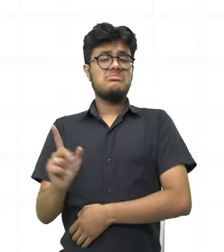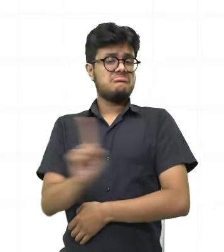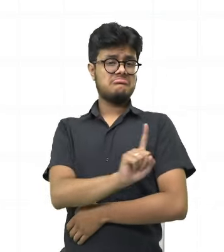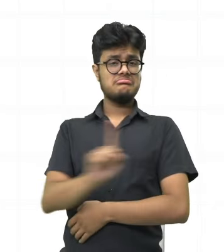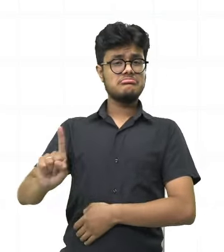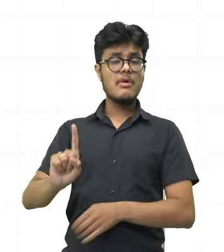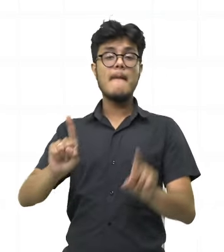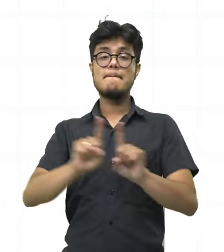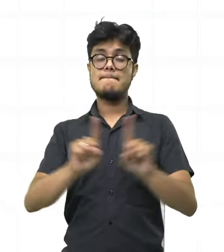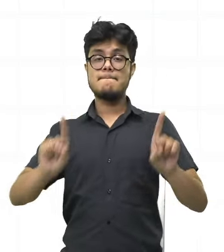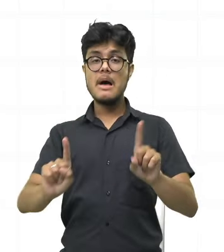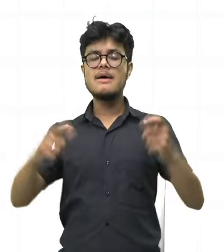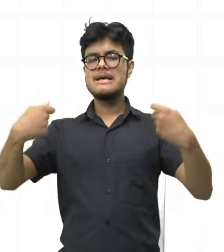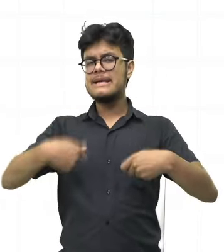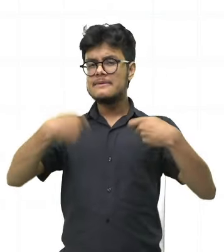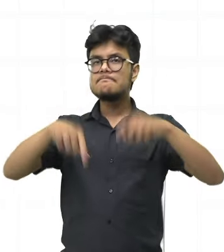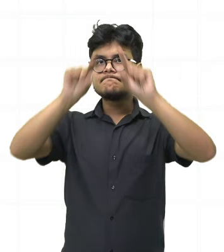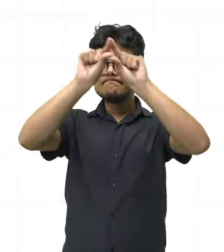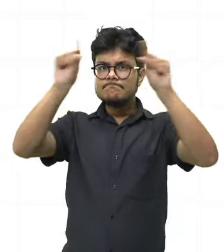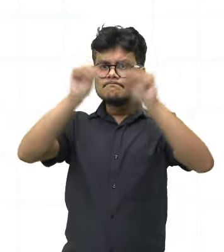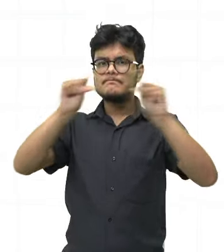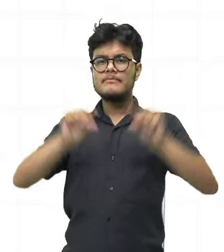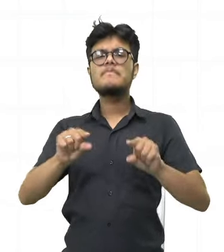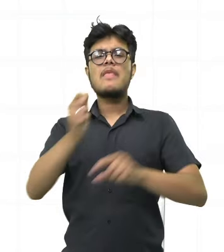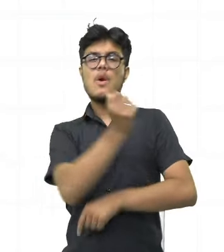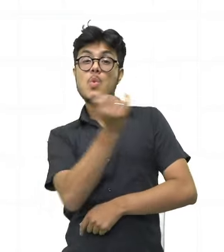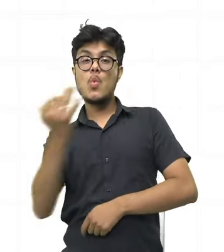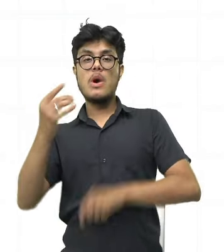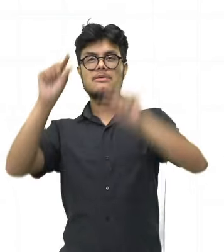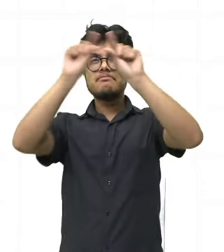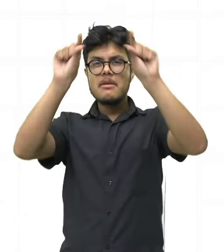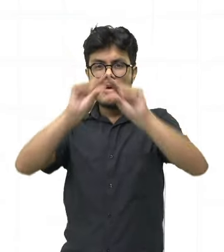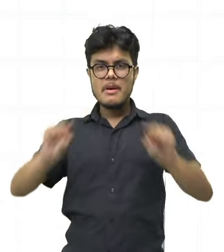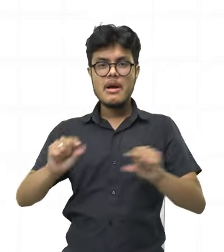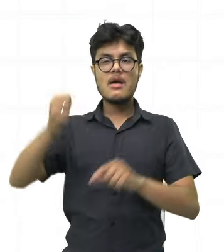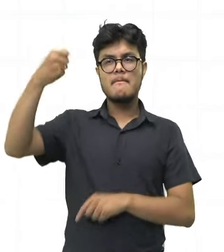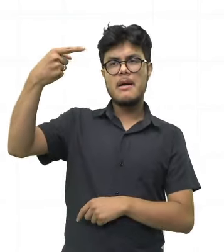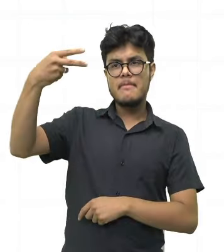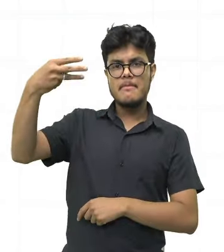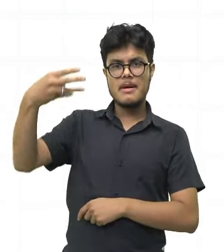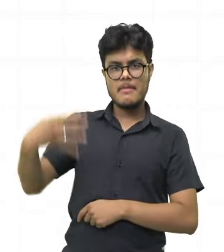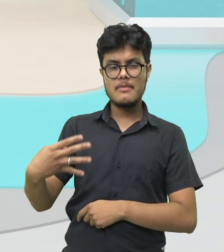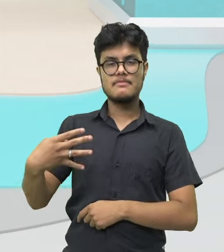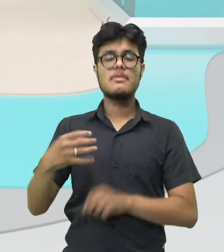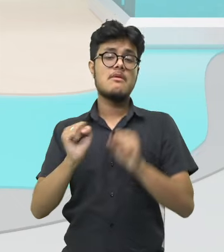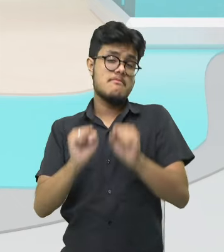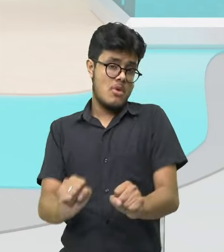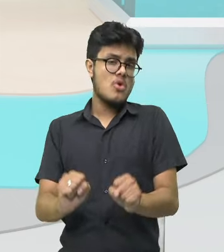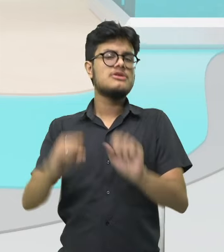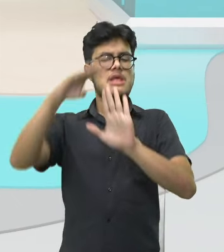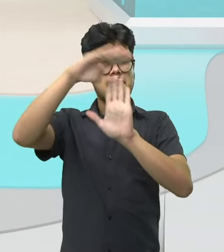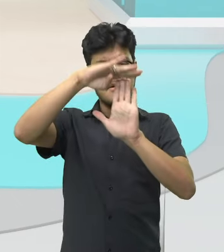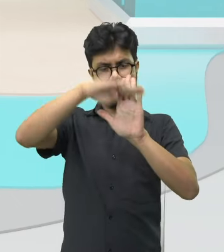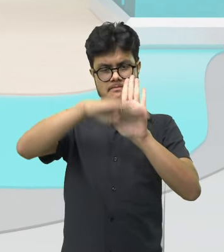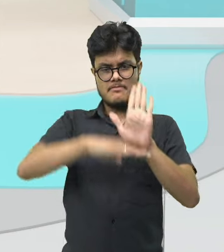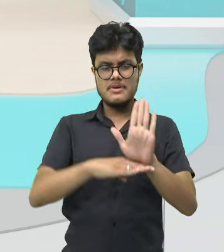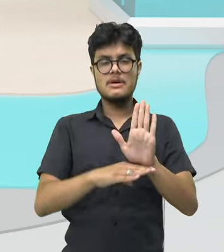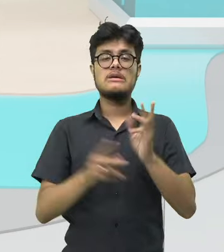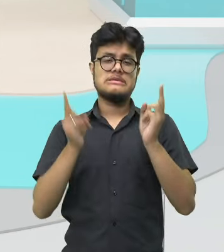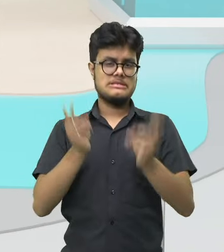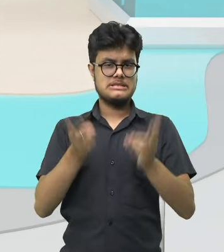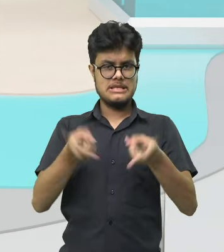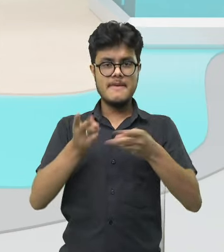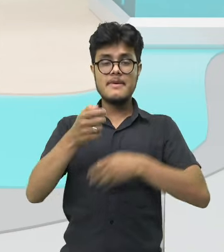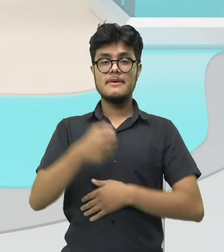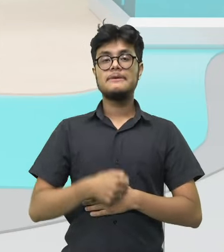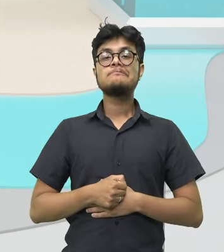e métrica definidos, né? Então, eu posso chegar para produzir um poema e colocar um padrão. Todos vão ter a